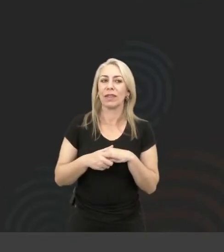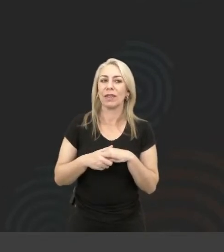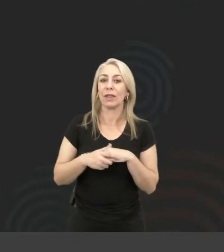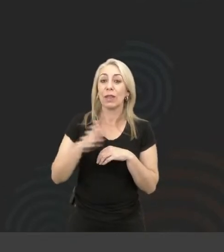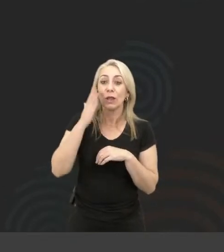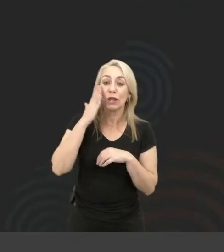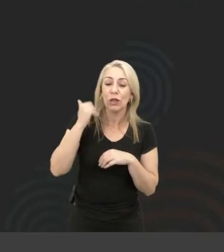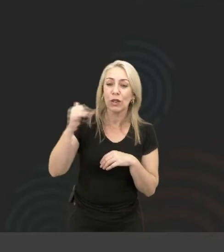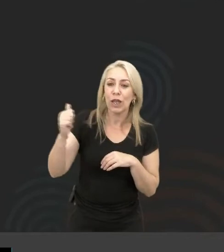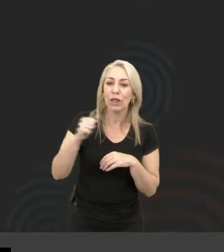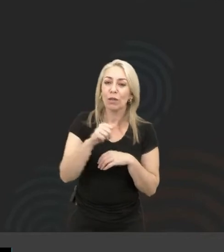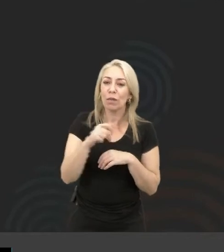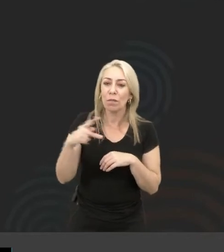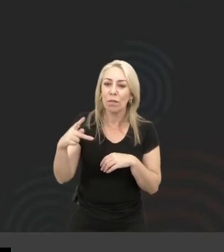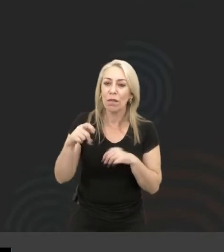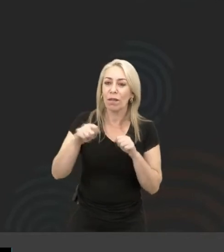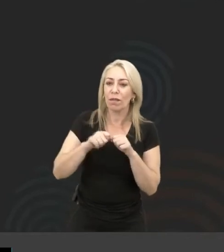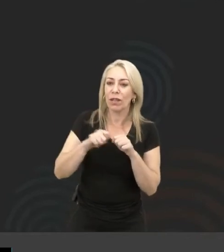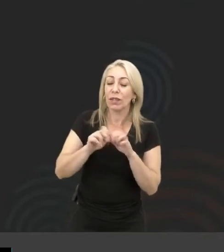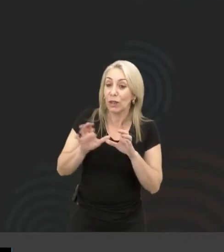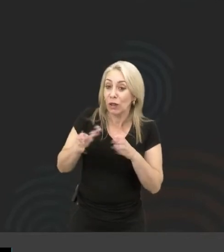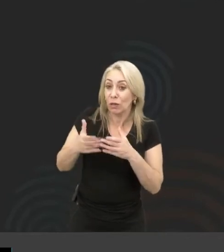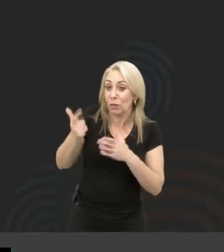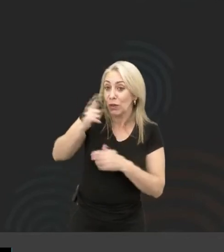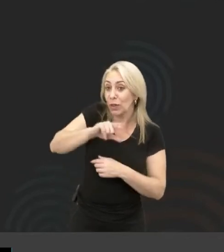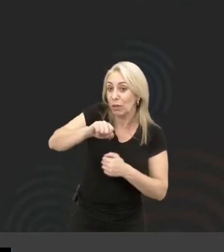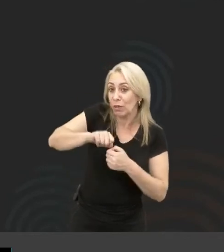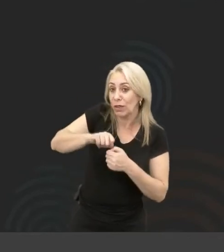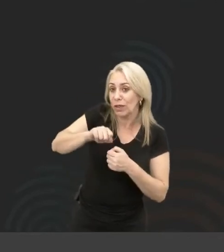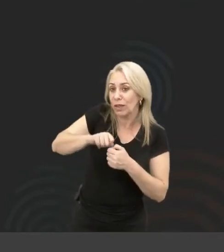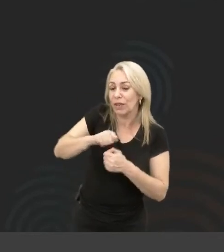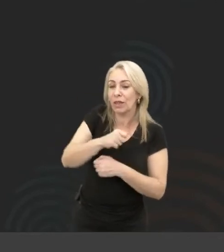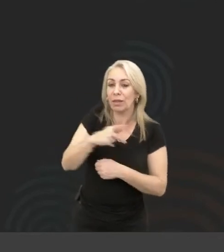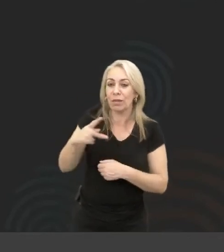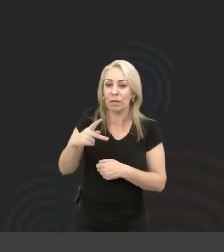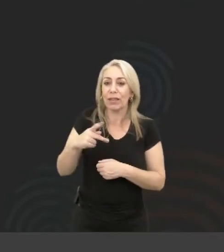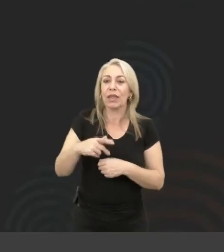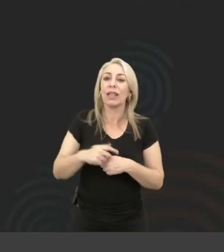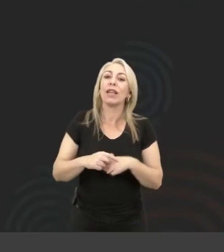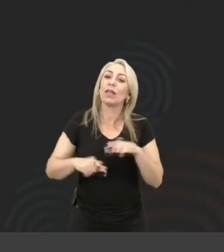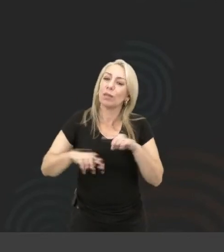sucesso um aplicativo faz, o seu time consegue fazer com um aplicativo, com um produto,